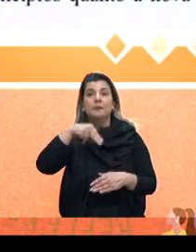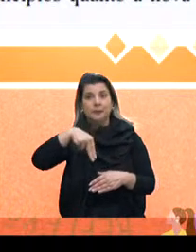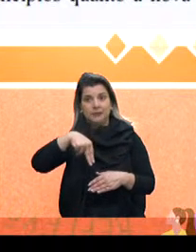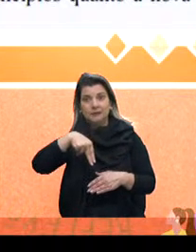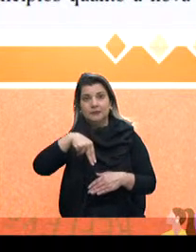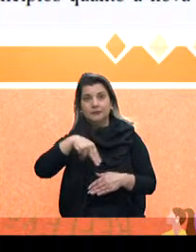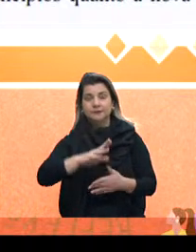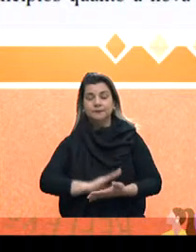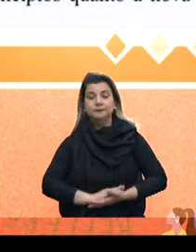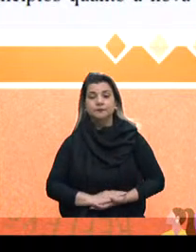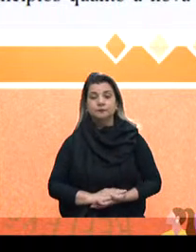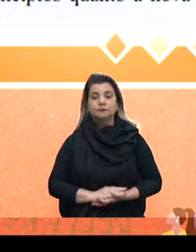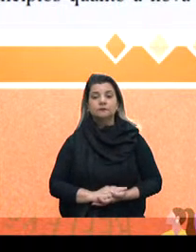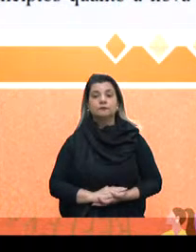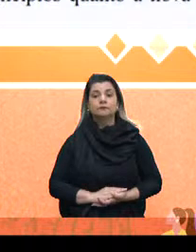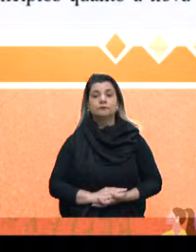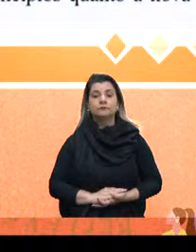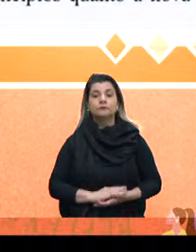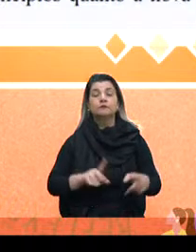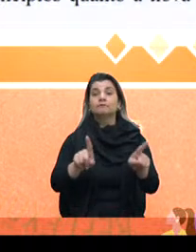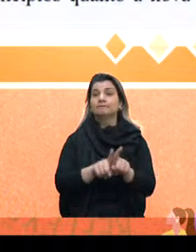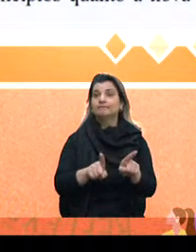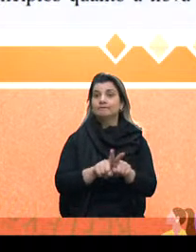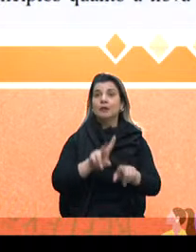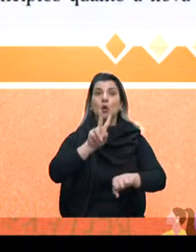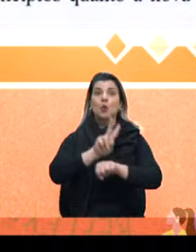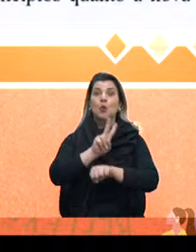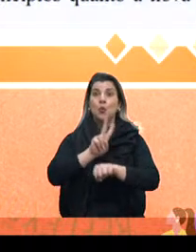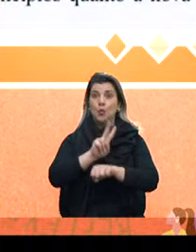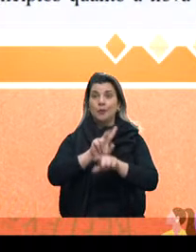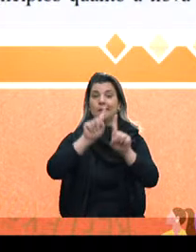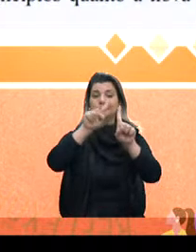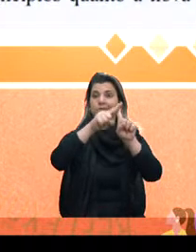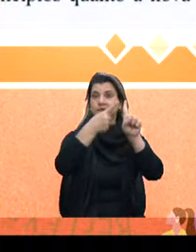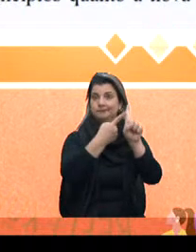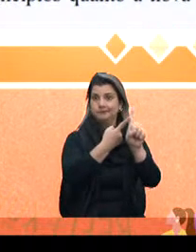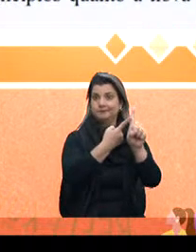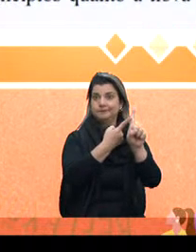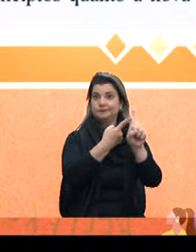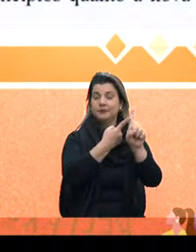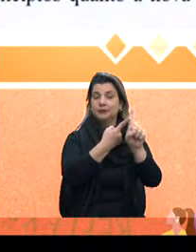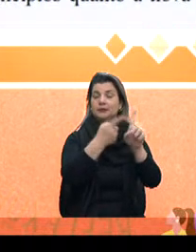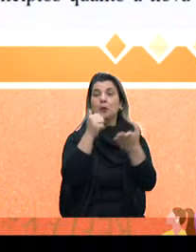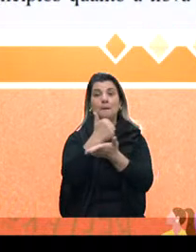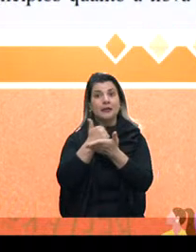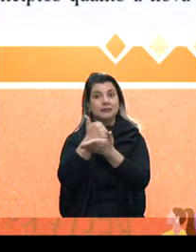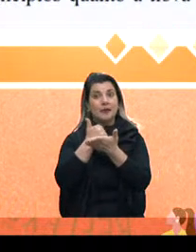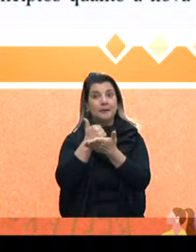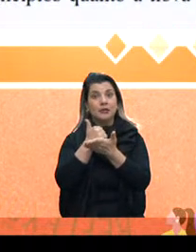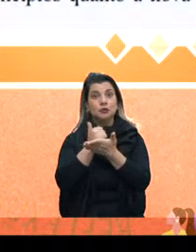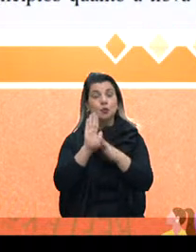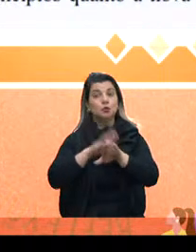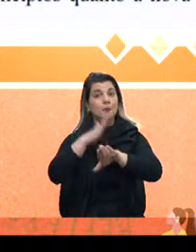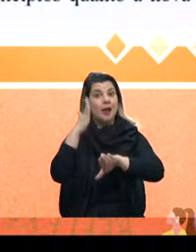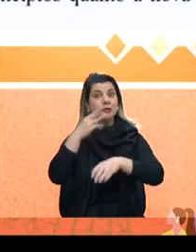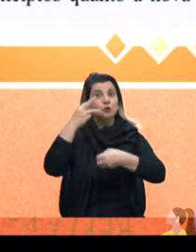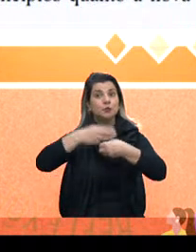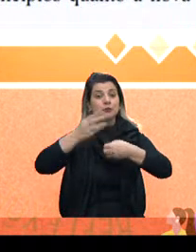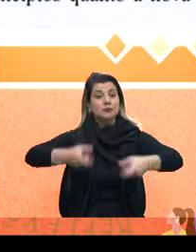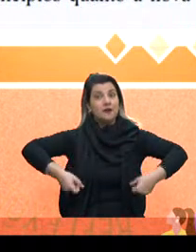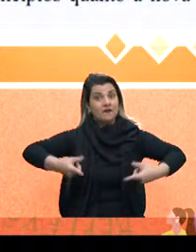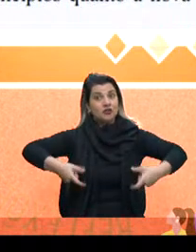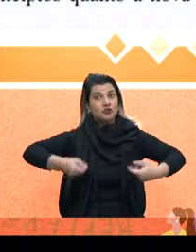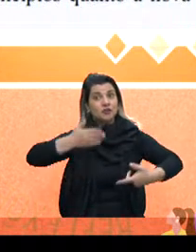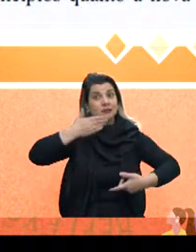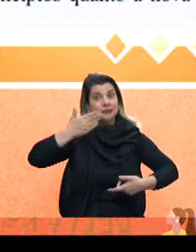vislumbra isso, bem como também do cuidado pré-natal. Então, basicamente, quanto mais o município investir na primeira